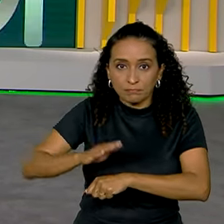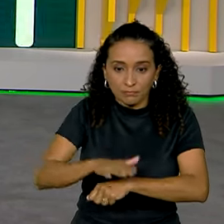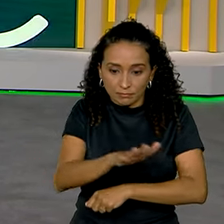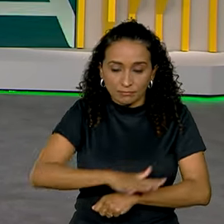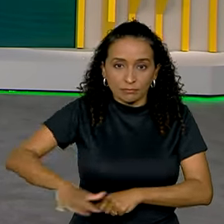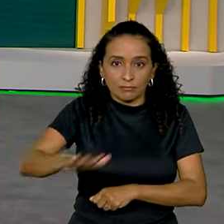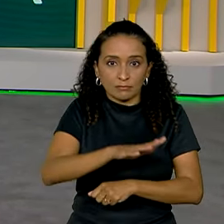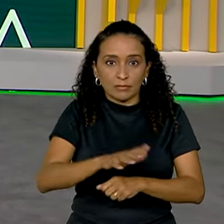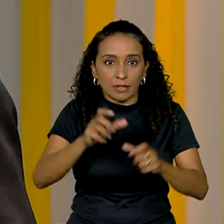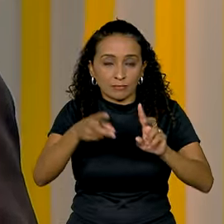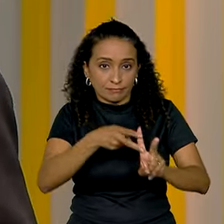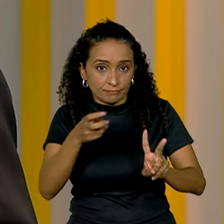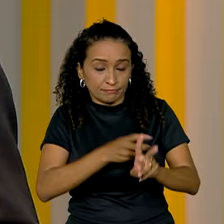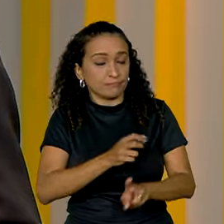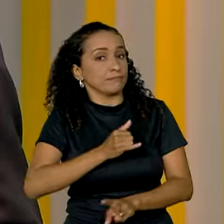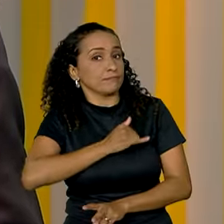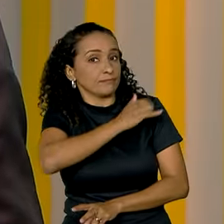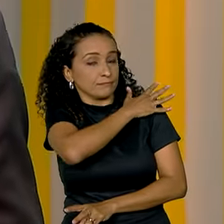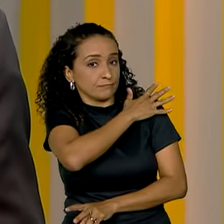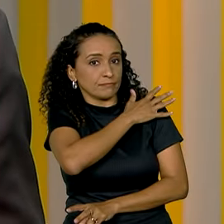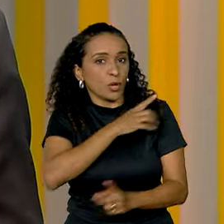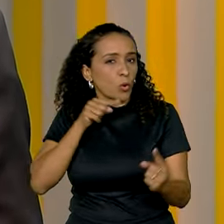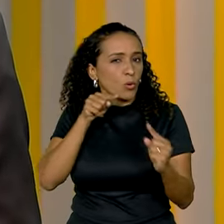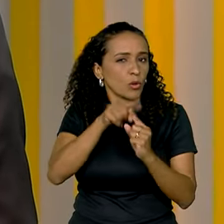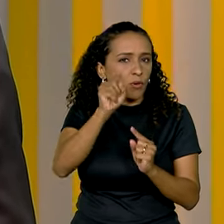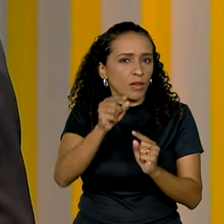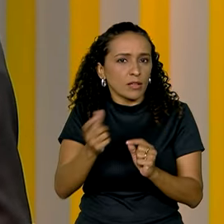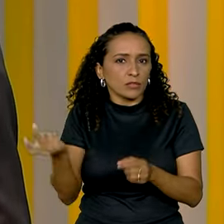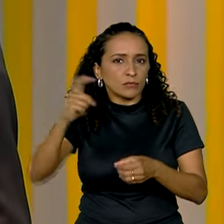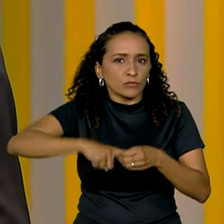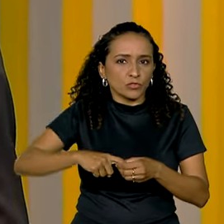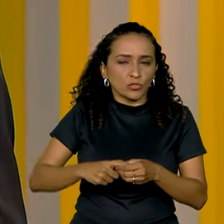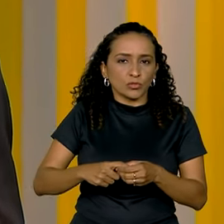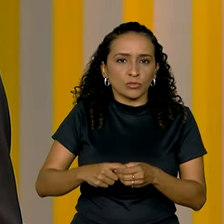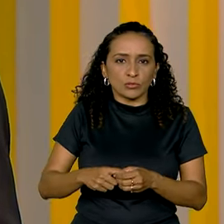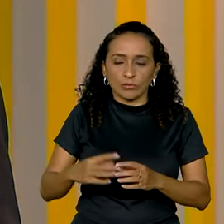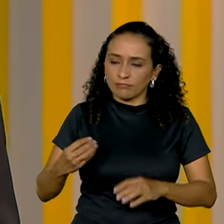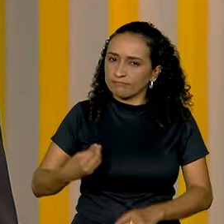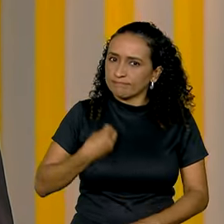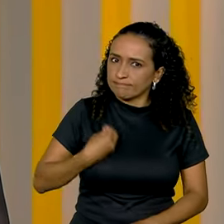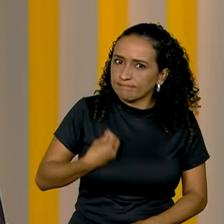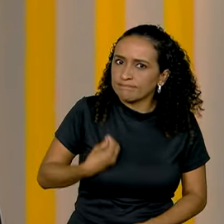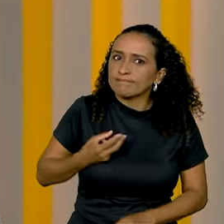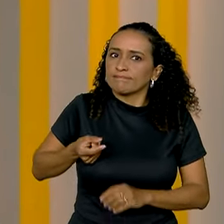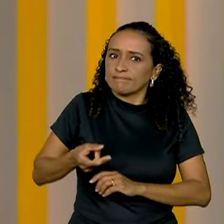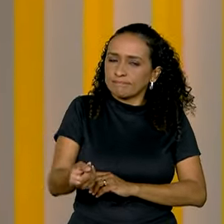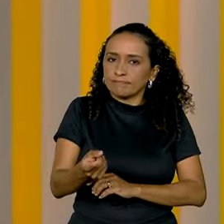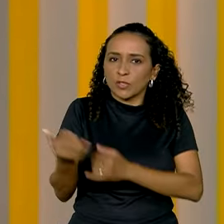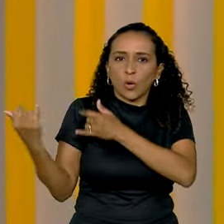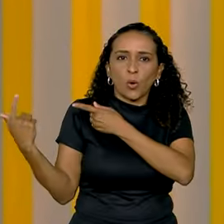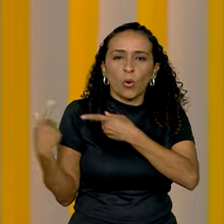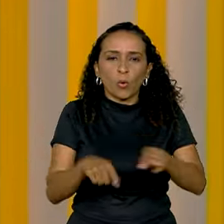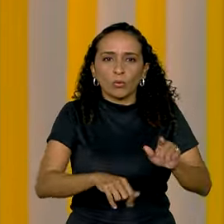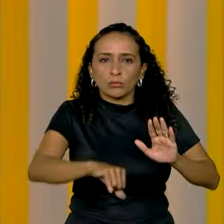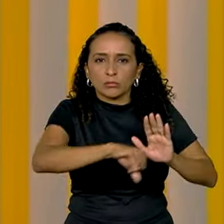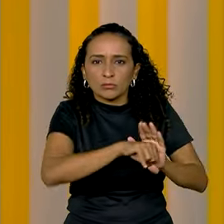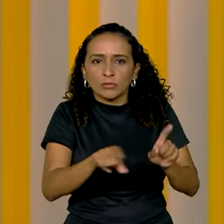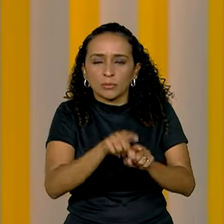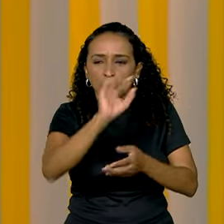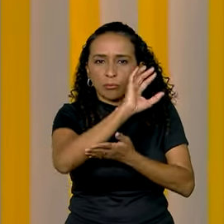indígena Yanomami. A meta é garantir a retomada do modo de vida indígena e combater ilegalidades como